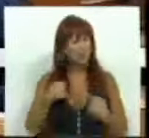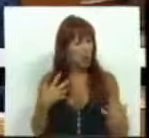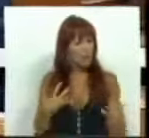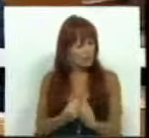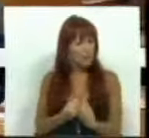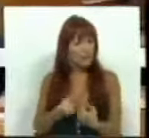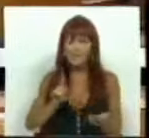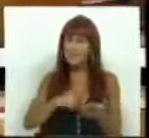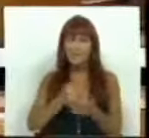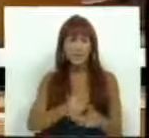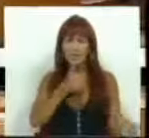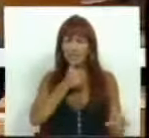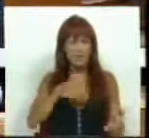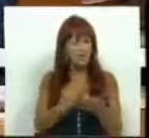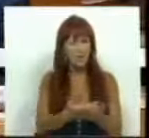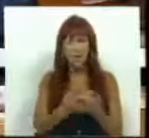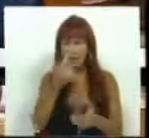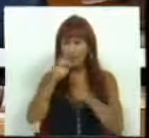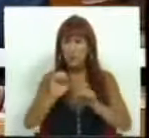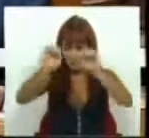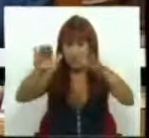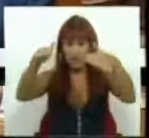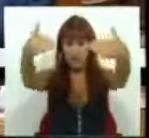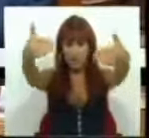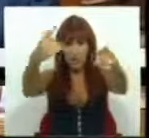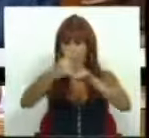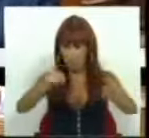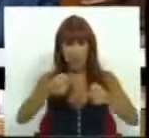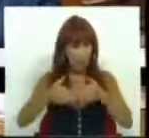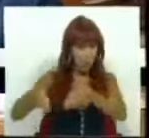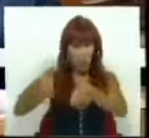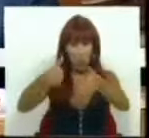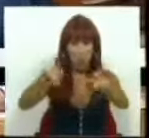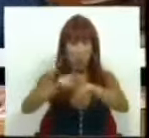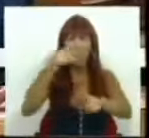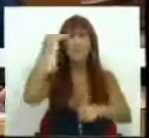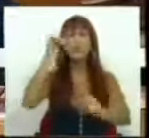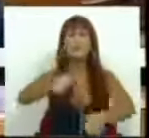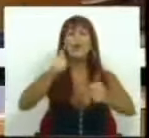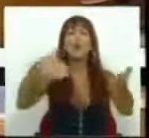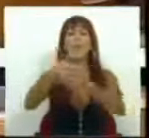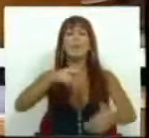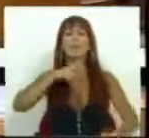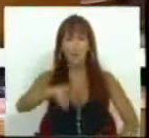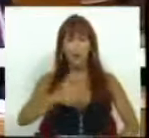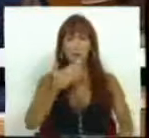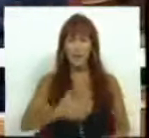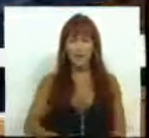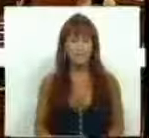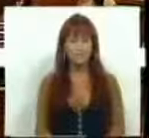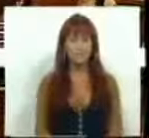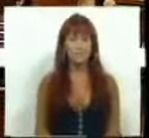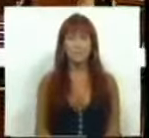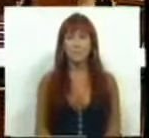connosco, sempre que quiserem colocar as pessoas primeiro, porque é esse o rumo para um futuro melhor para Portugal. Muito obrigado.